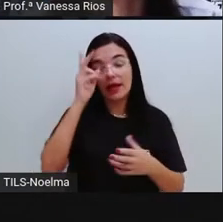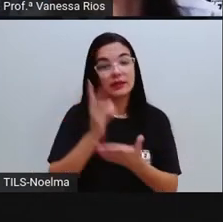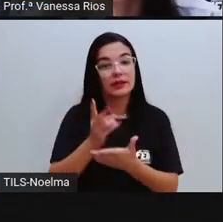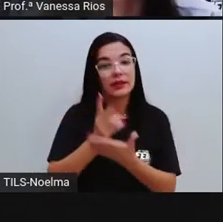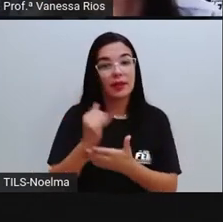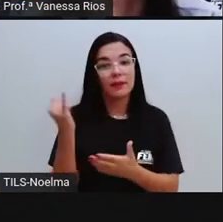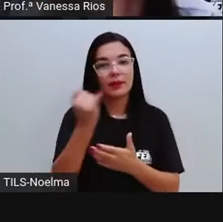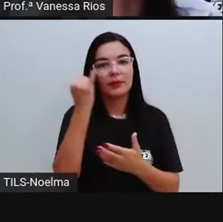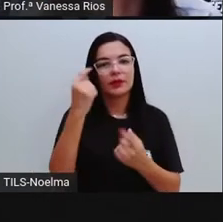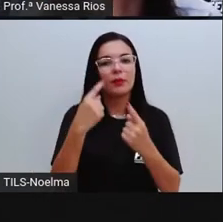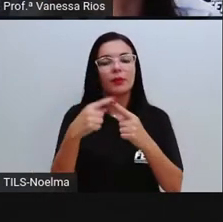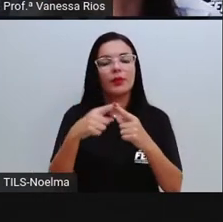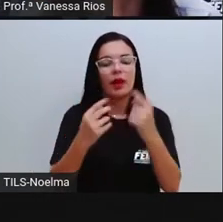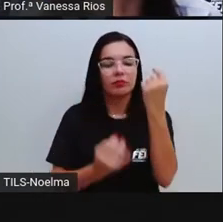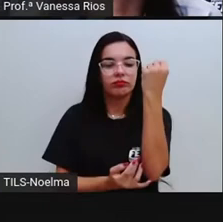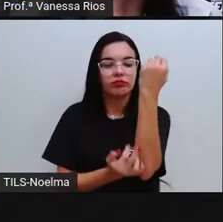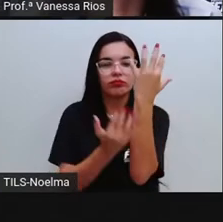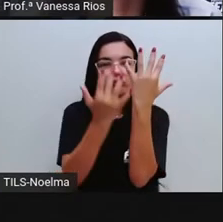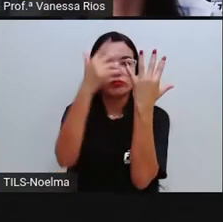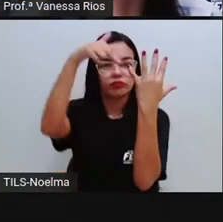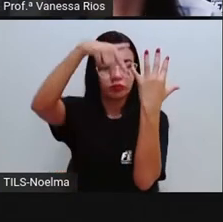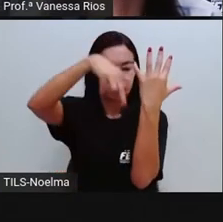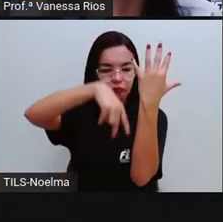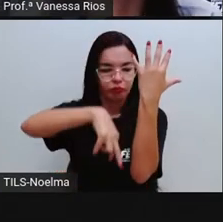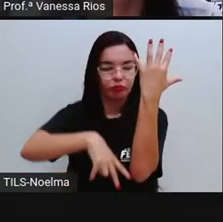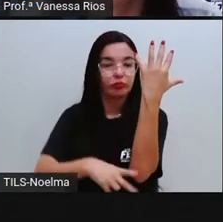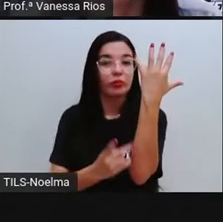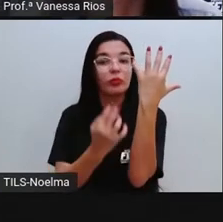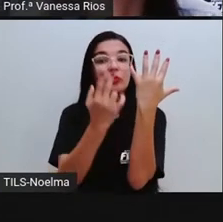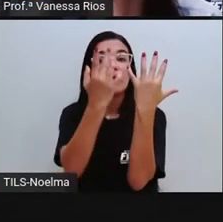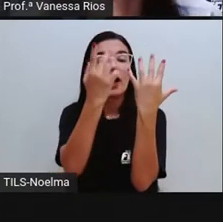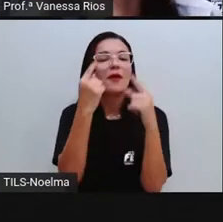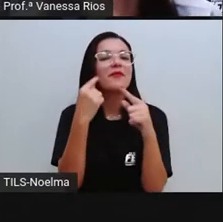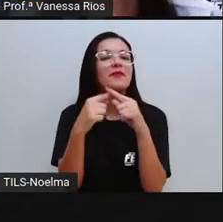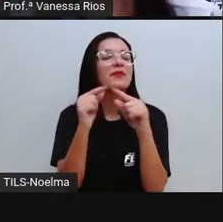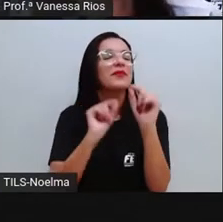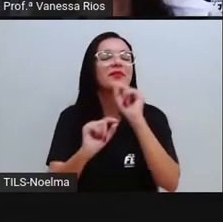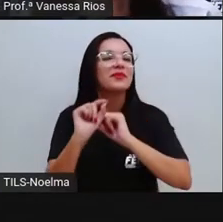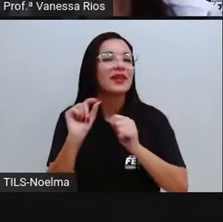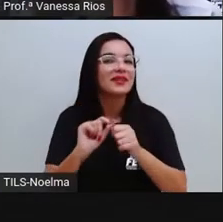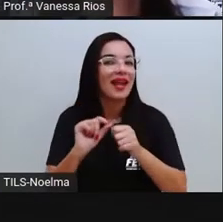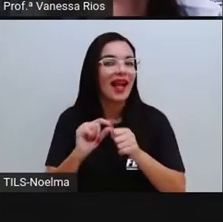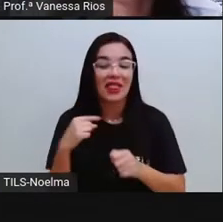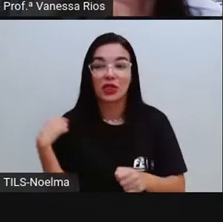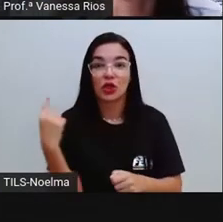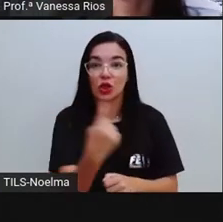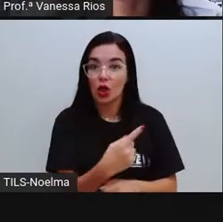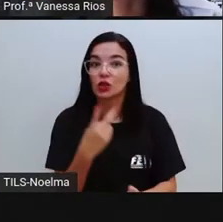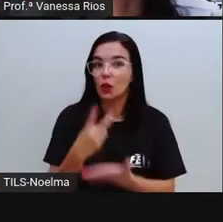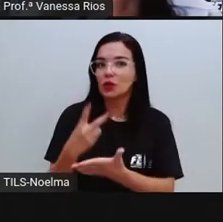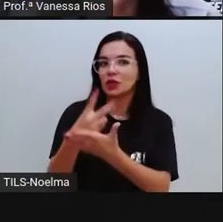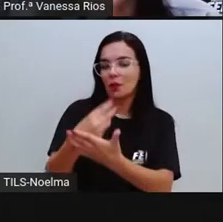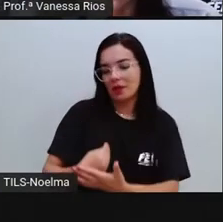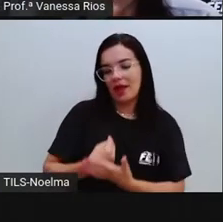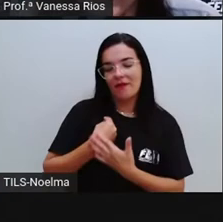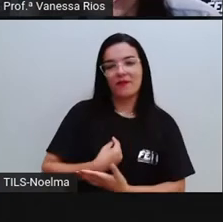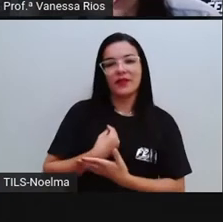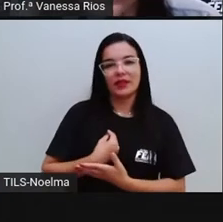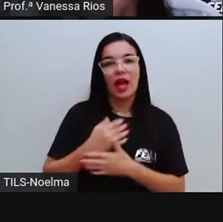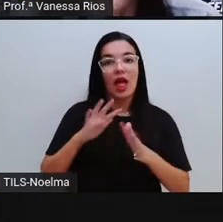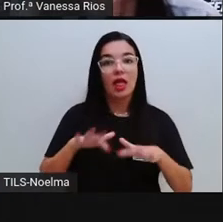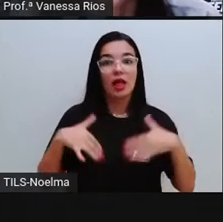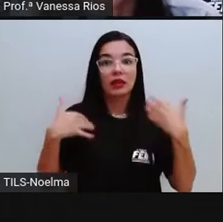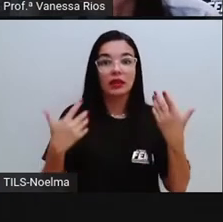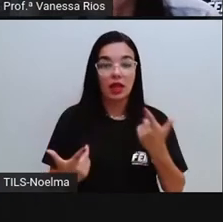acaba fazendo com que nós sobrevivamos. E isso mesmo, então a vida existe